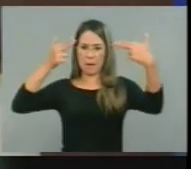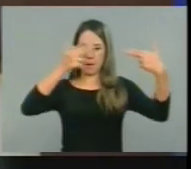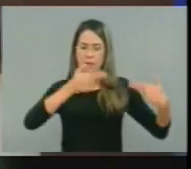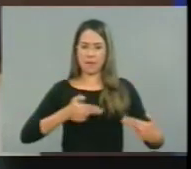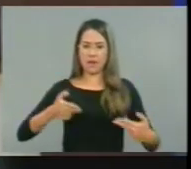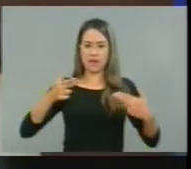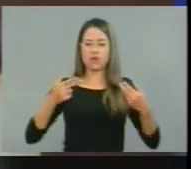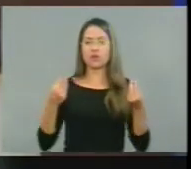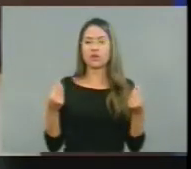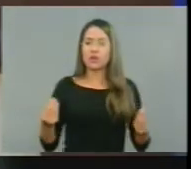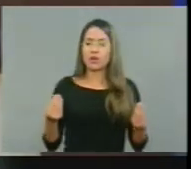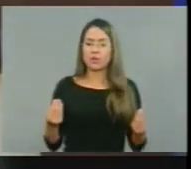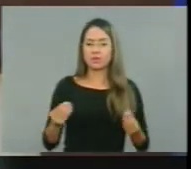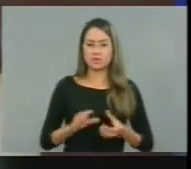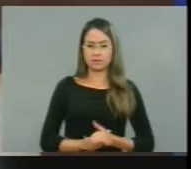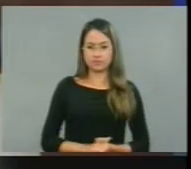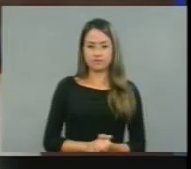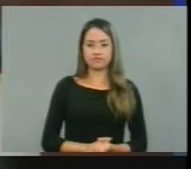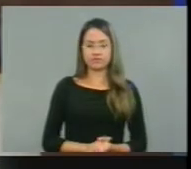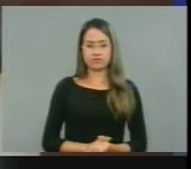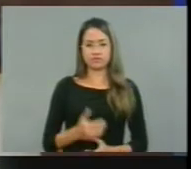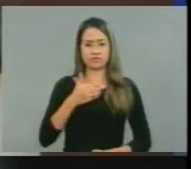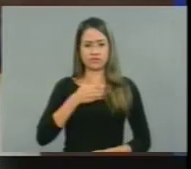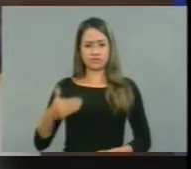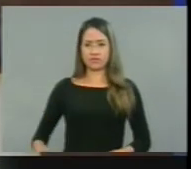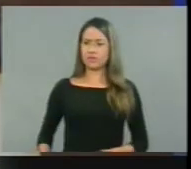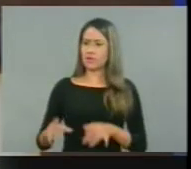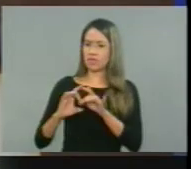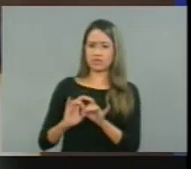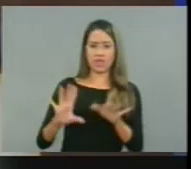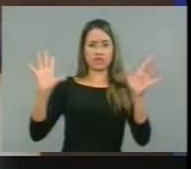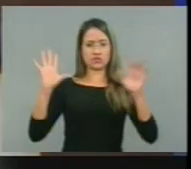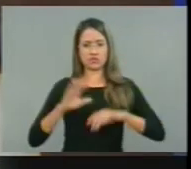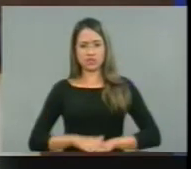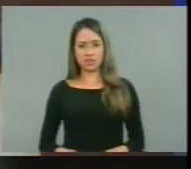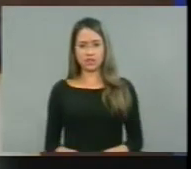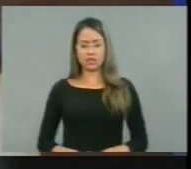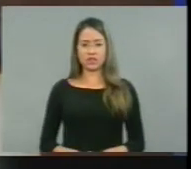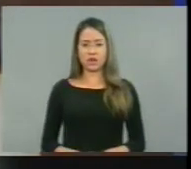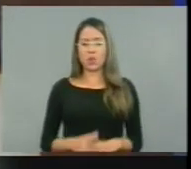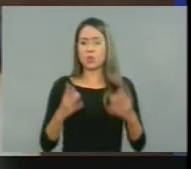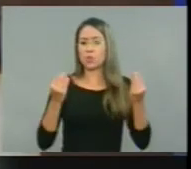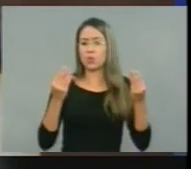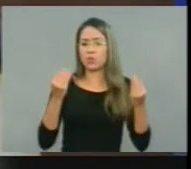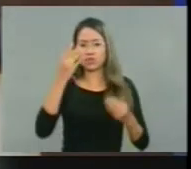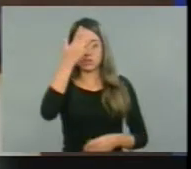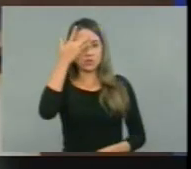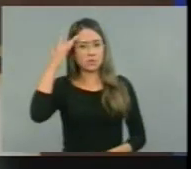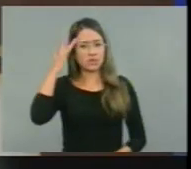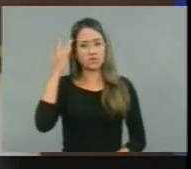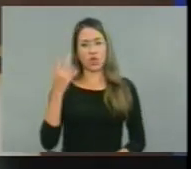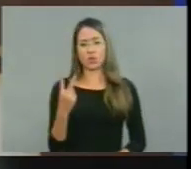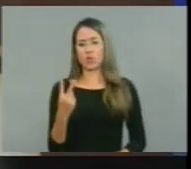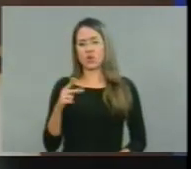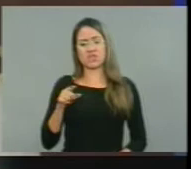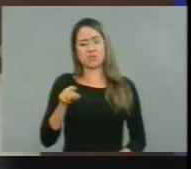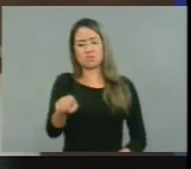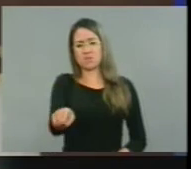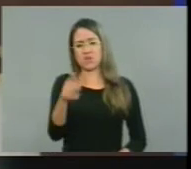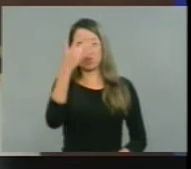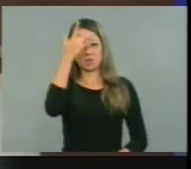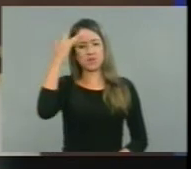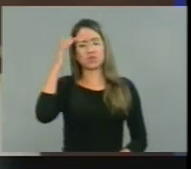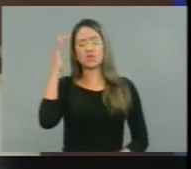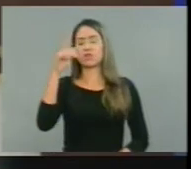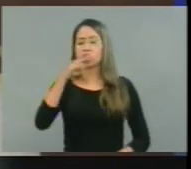um absurdo isso. Um absurdo. Mais de duas mil pessoas já assassinadas. Duas mil pessoas. Portanto, governador Camilo